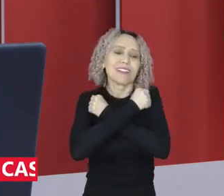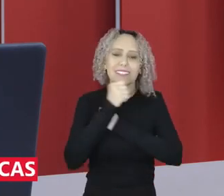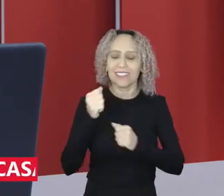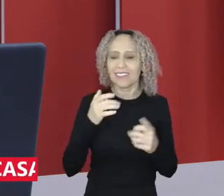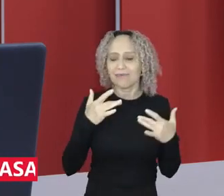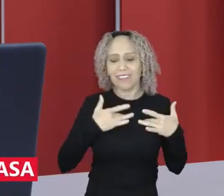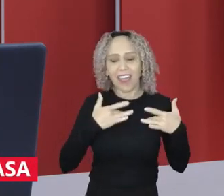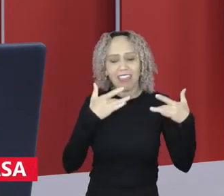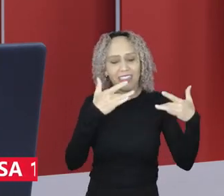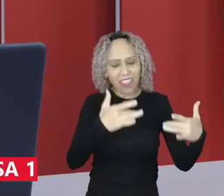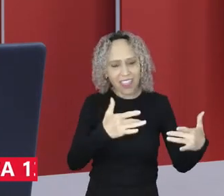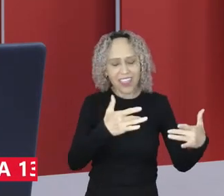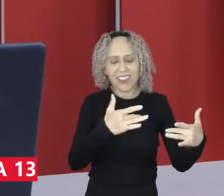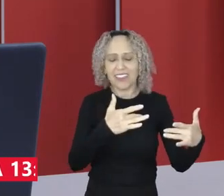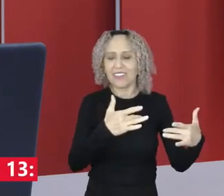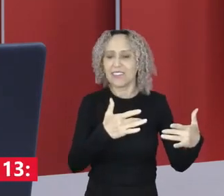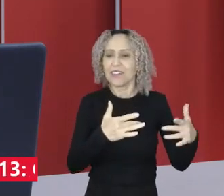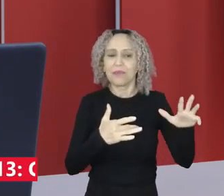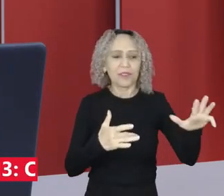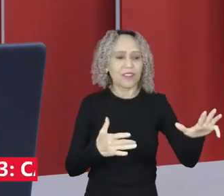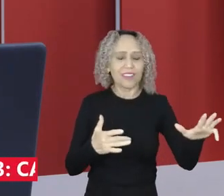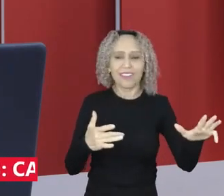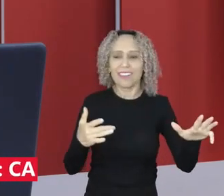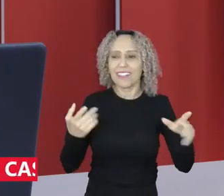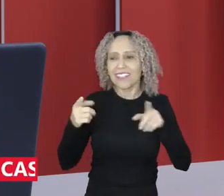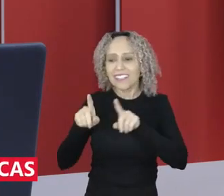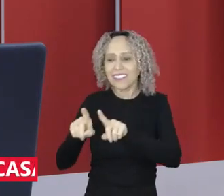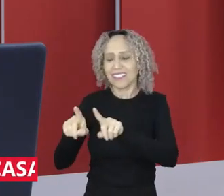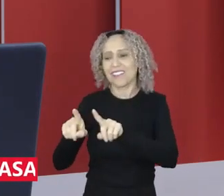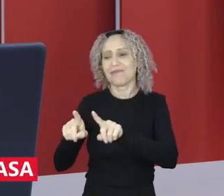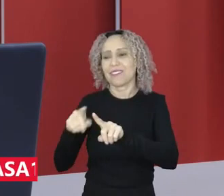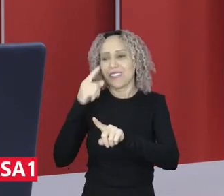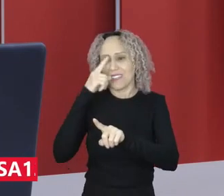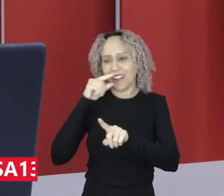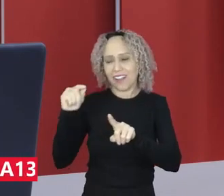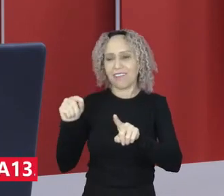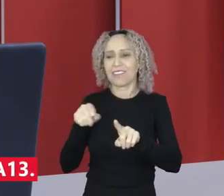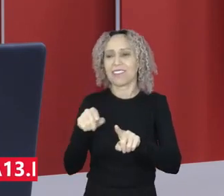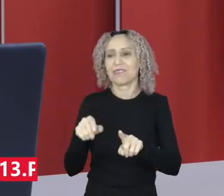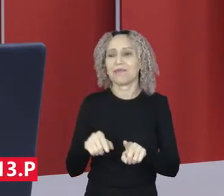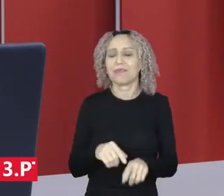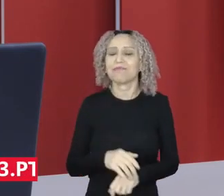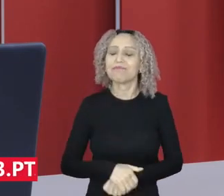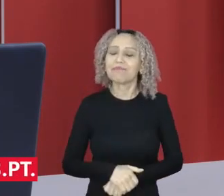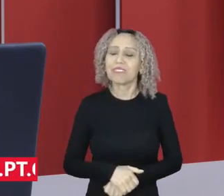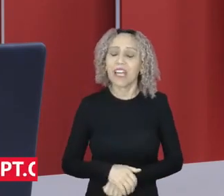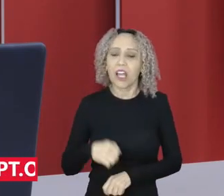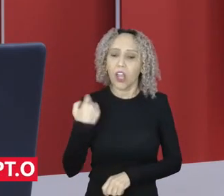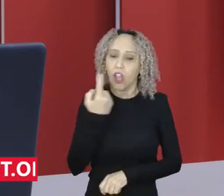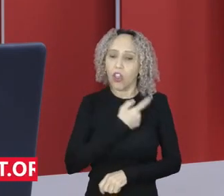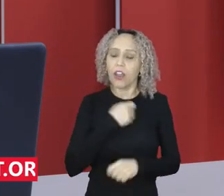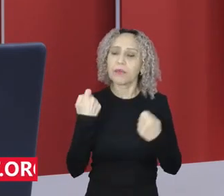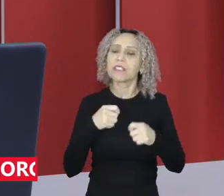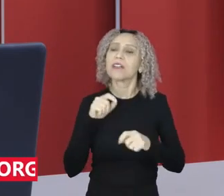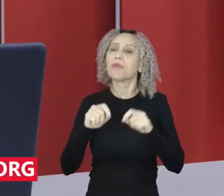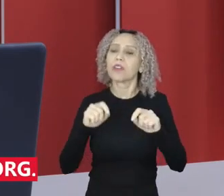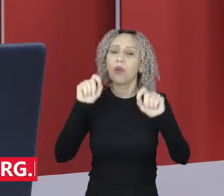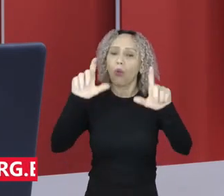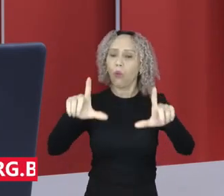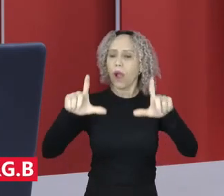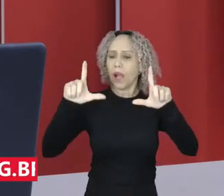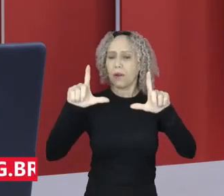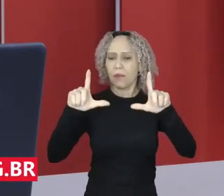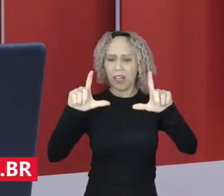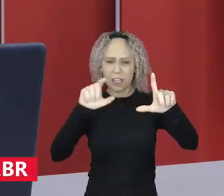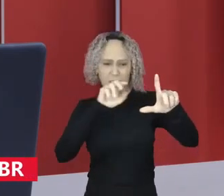Precisamos dessa placa, viu? Eu já vou previdenciar aqui. A gente precisa dessa placa do Gabinete do Amor Lula com Chuchu.